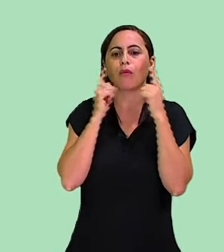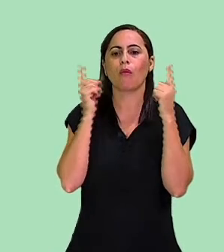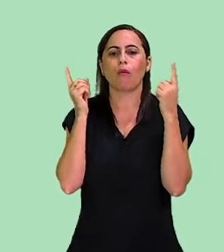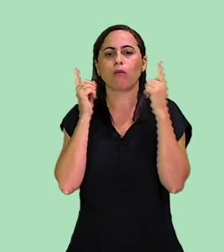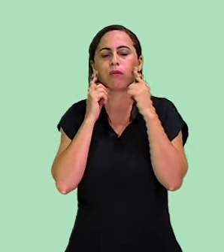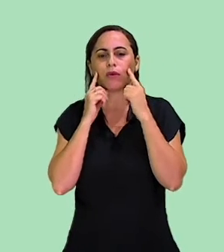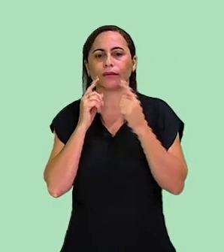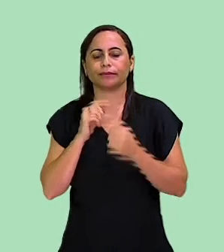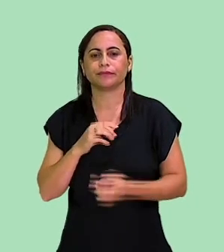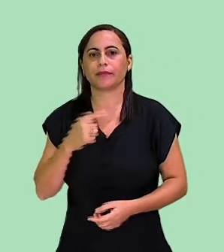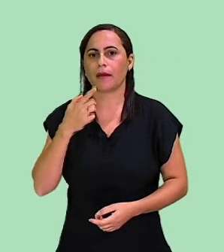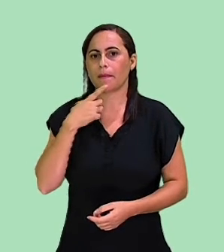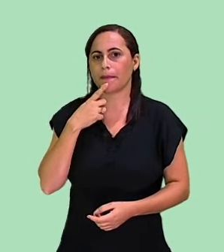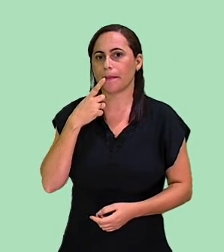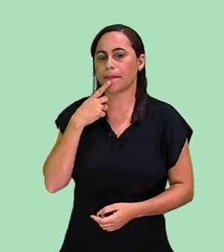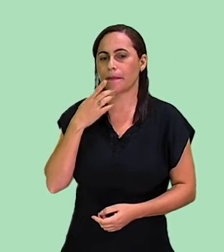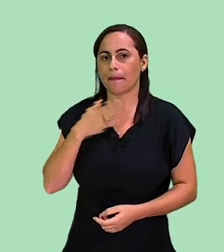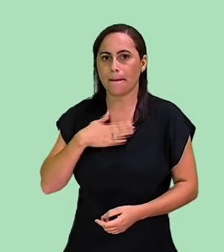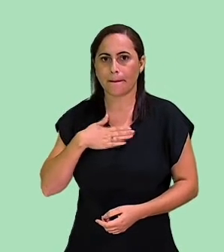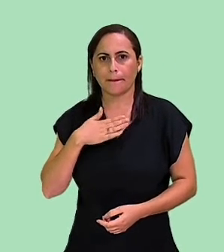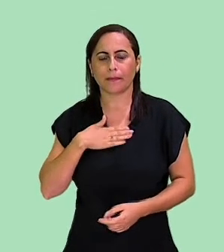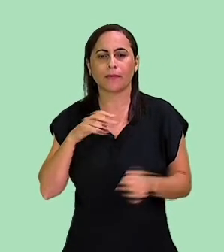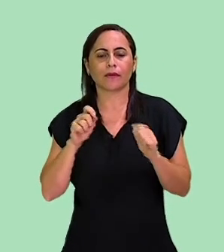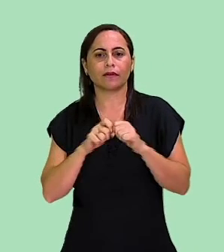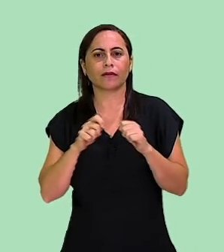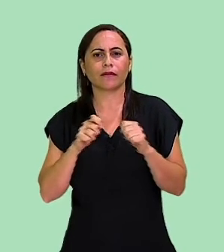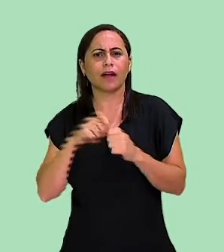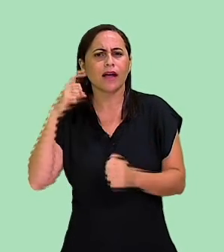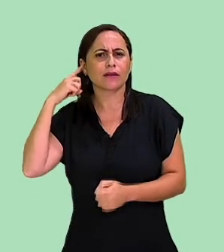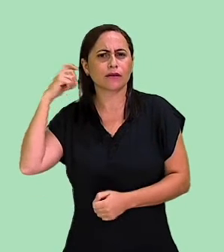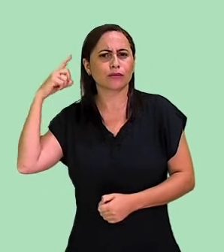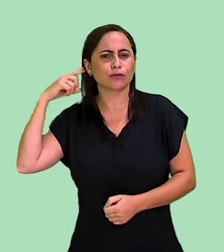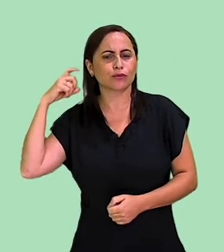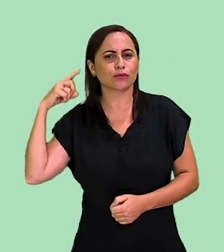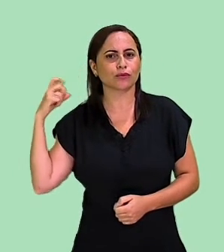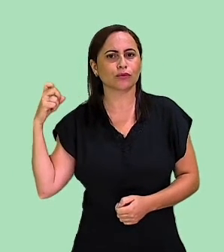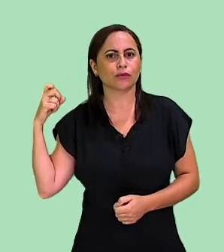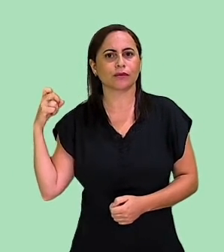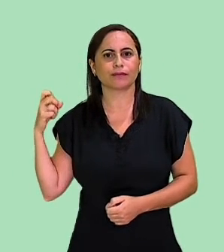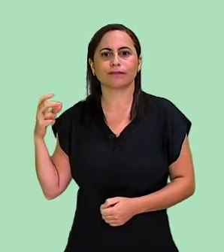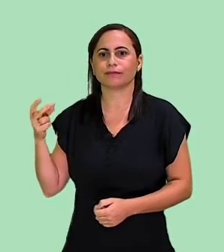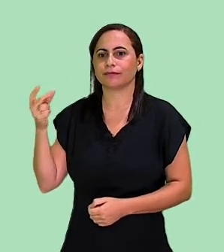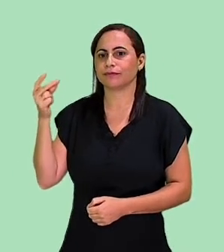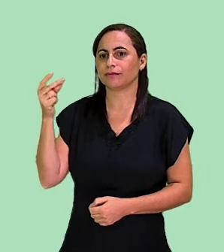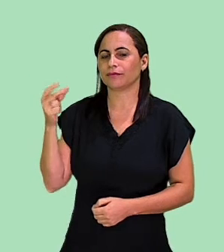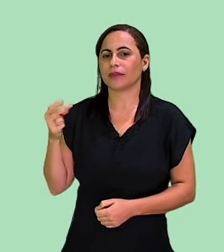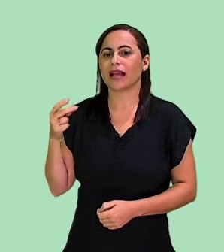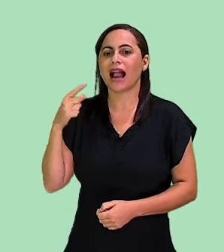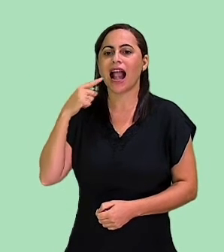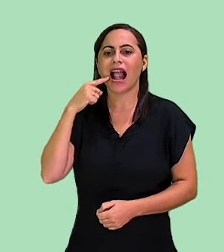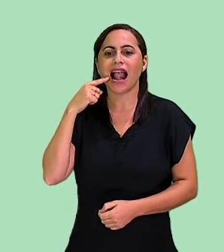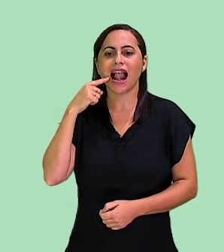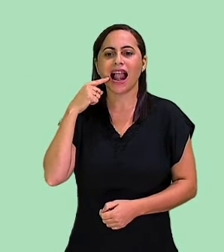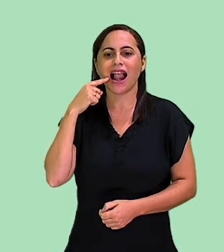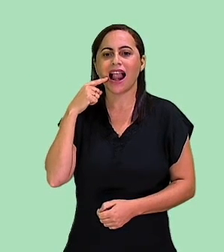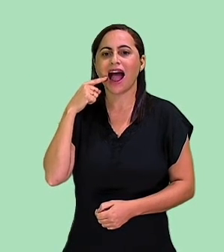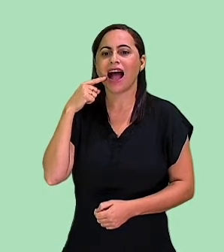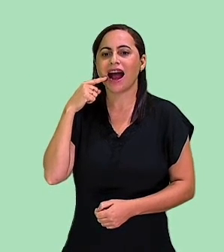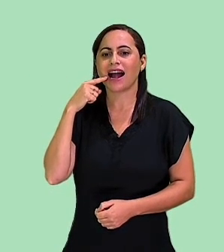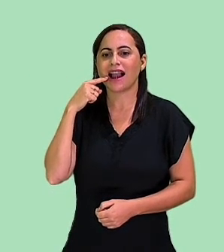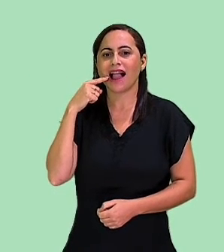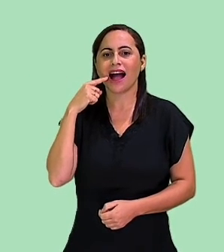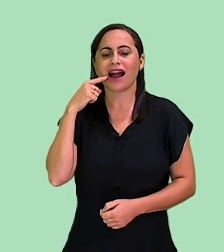Com a minha boca vou fazendo sons. Vou estalando a língua.